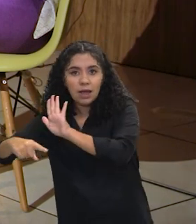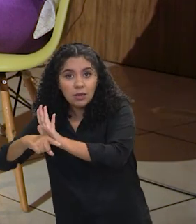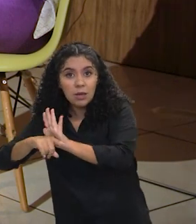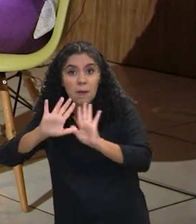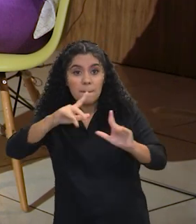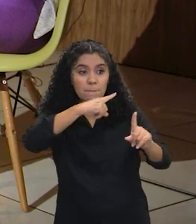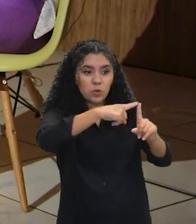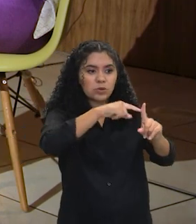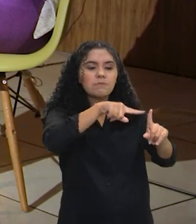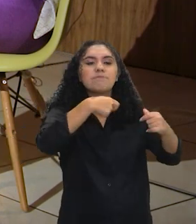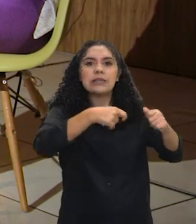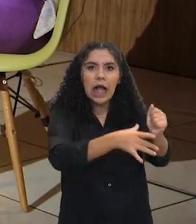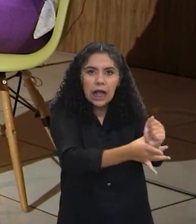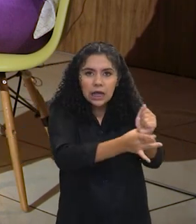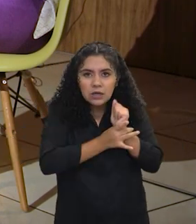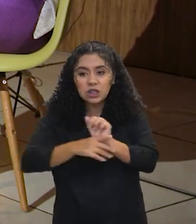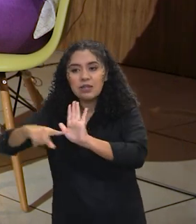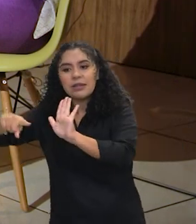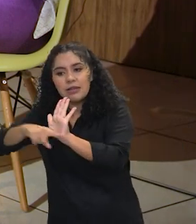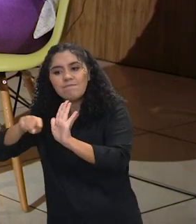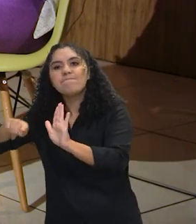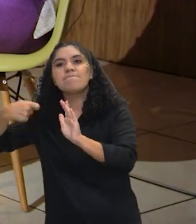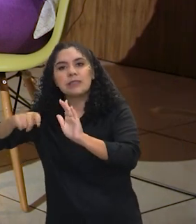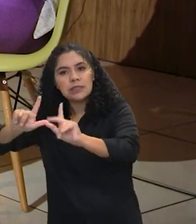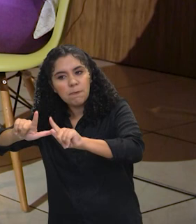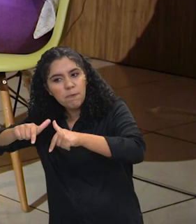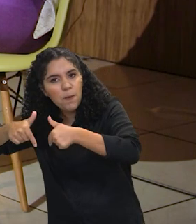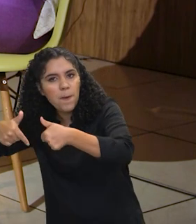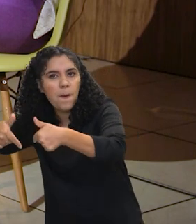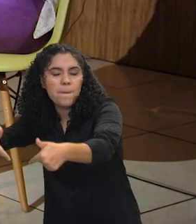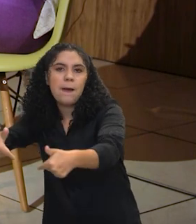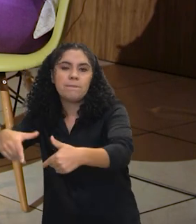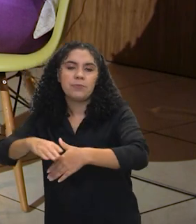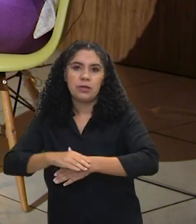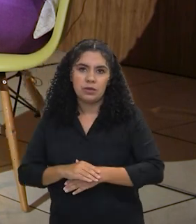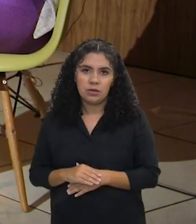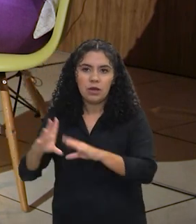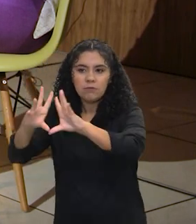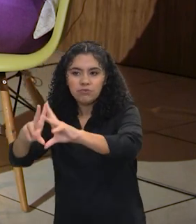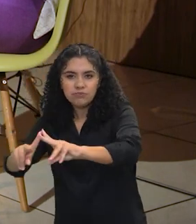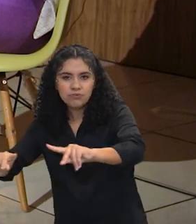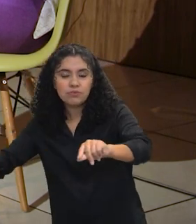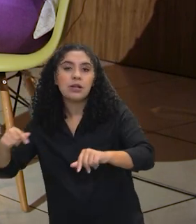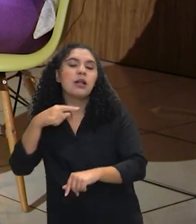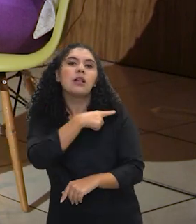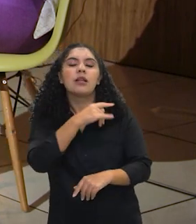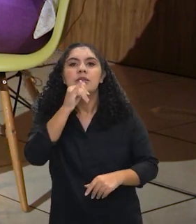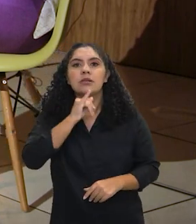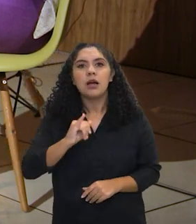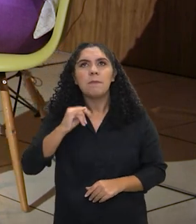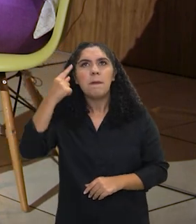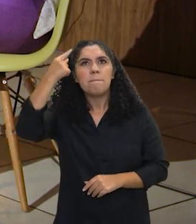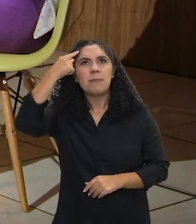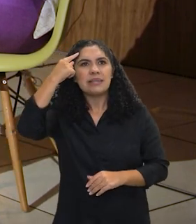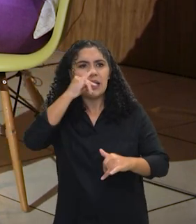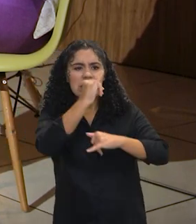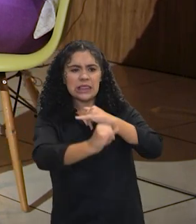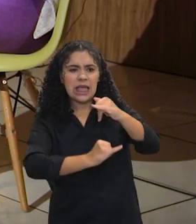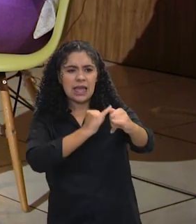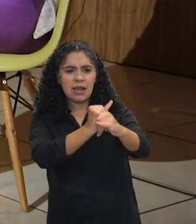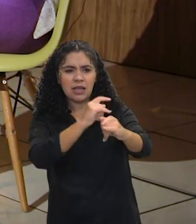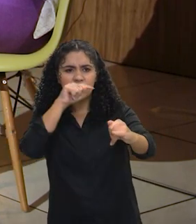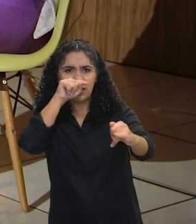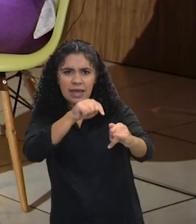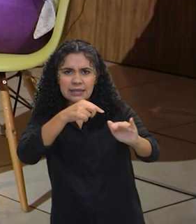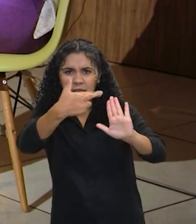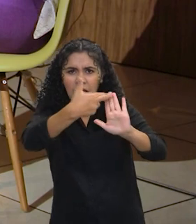garantidos e os negativos precisam ser enfrentados. Para que as pessoas, para que se acabe, então, com aquela ideia de que a internet é uma terra sem